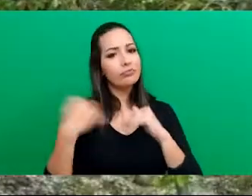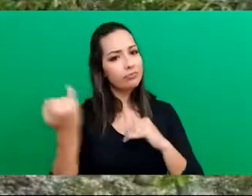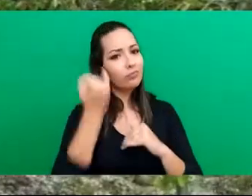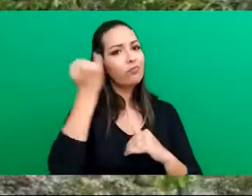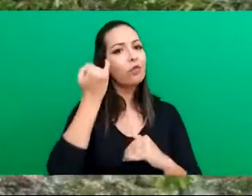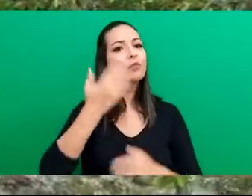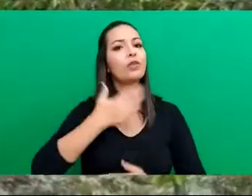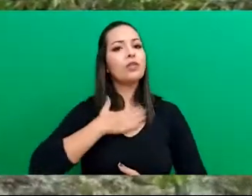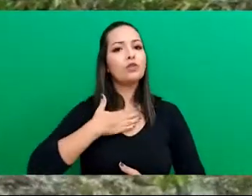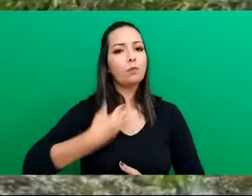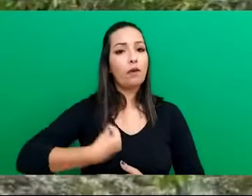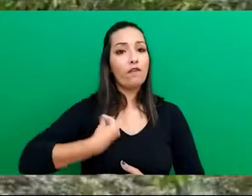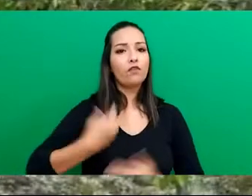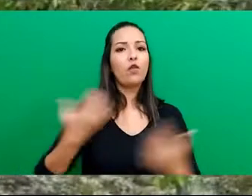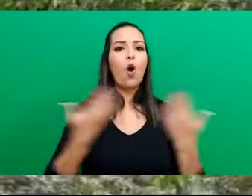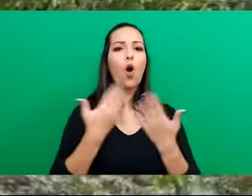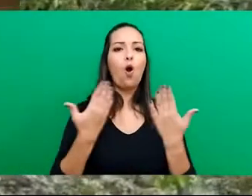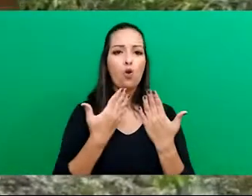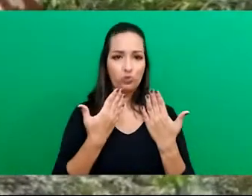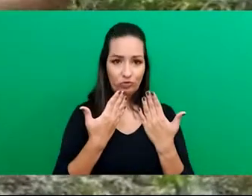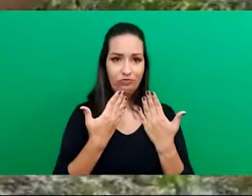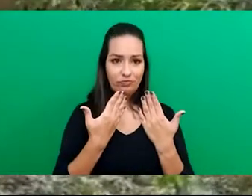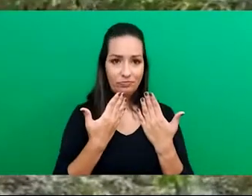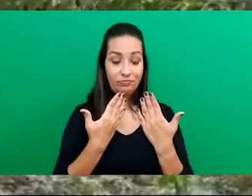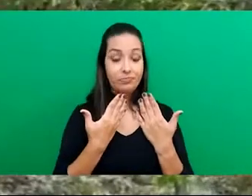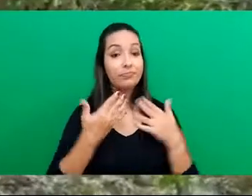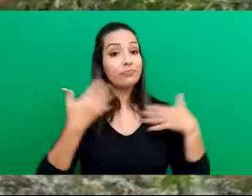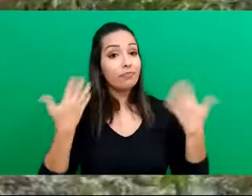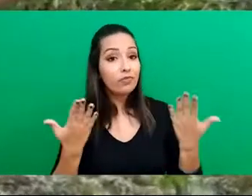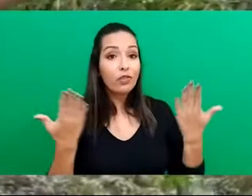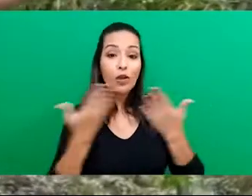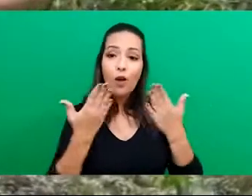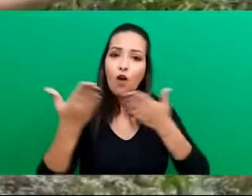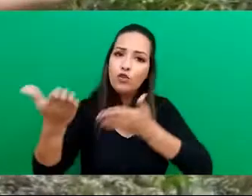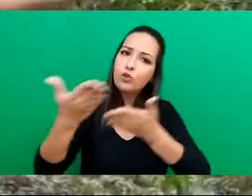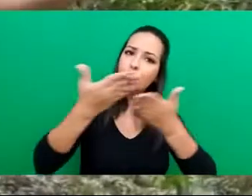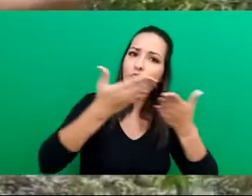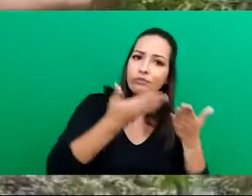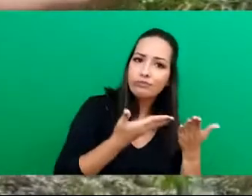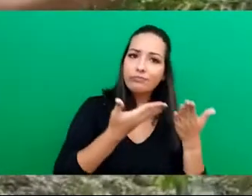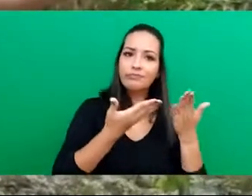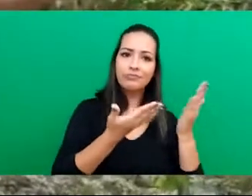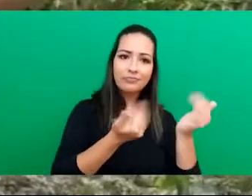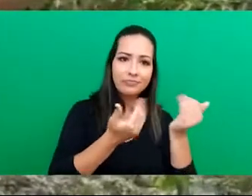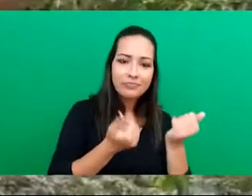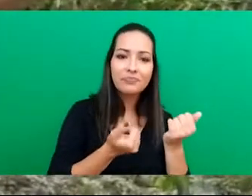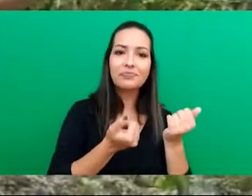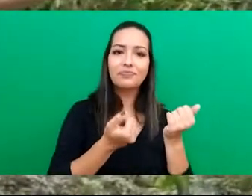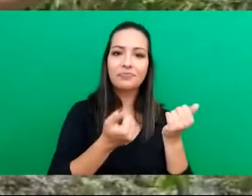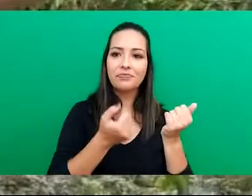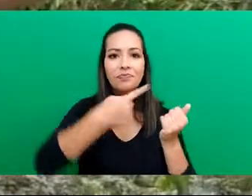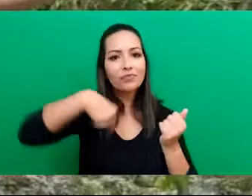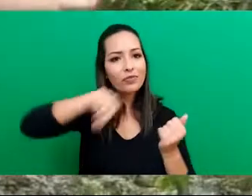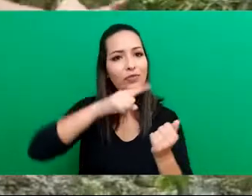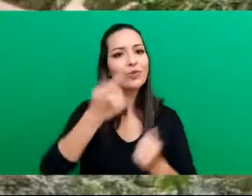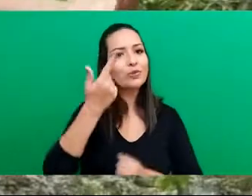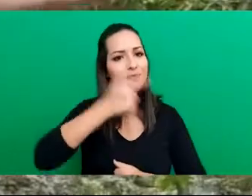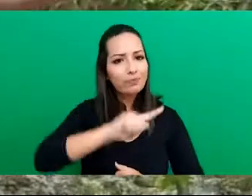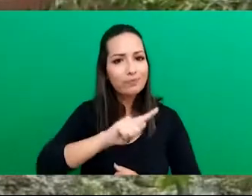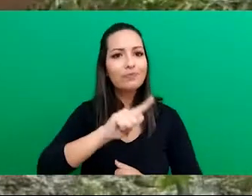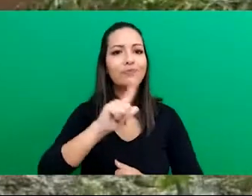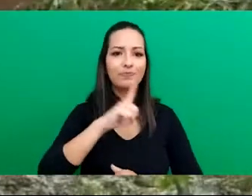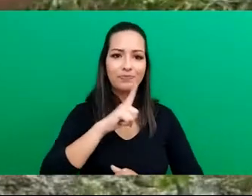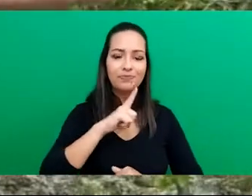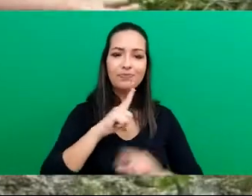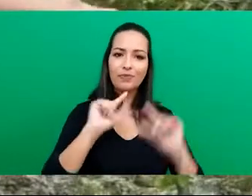importante para a minha formação, para quem eu sou hoje. Então, os jovens que a gente traz hoje para o movimento, que a gente resgata,